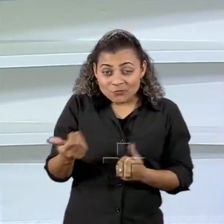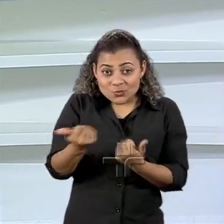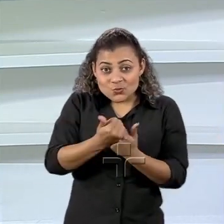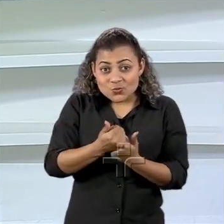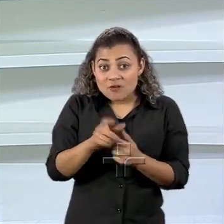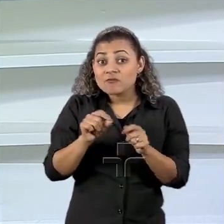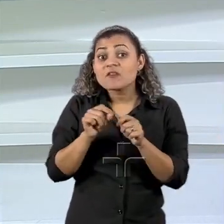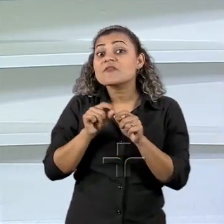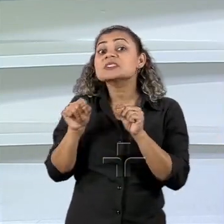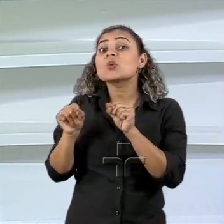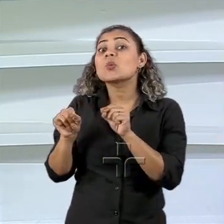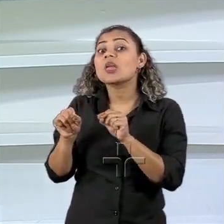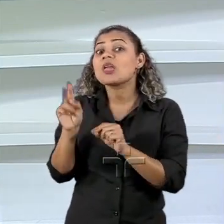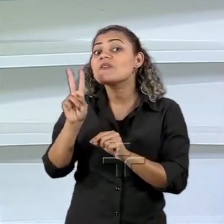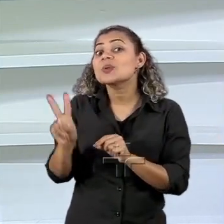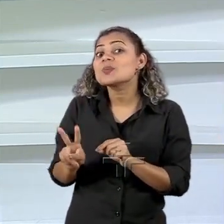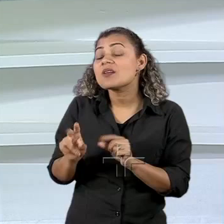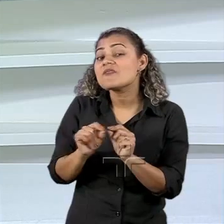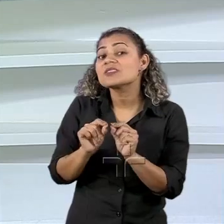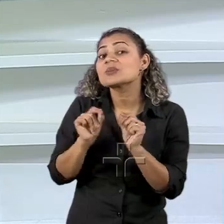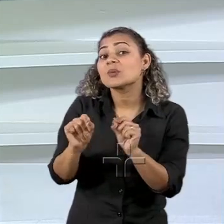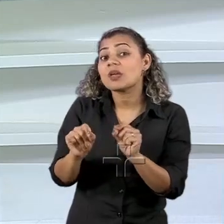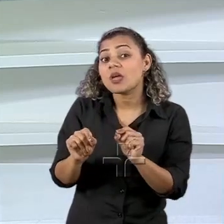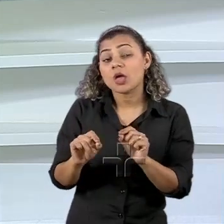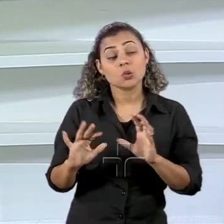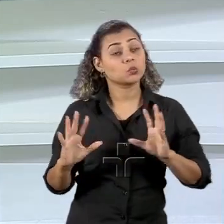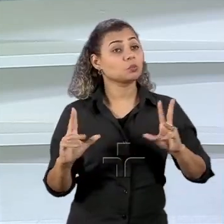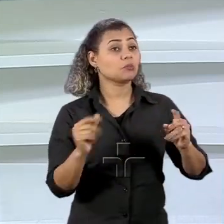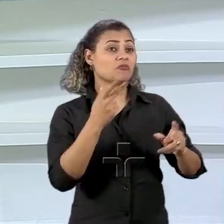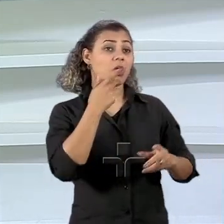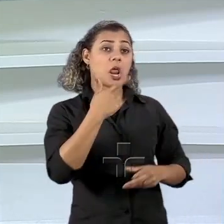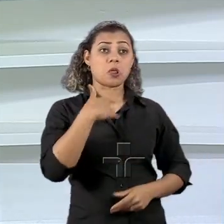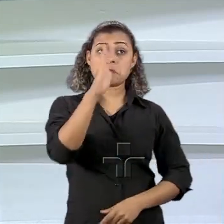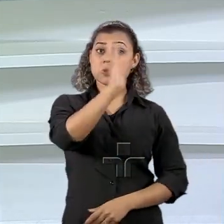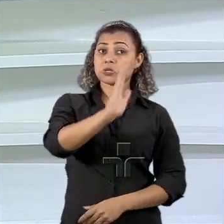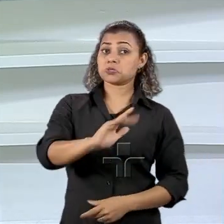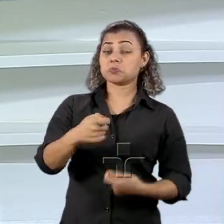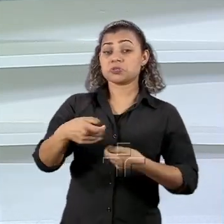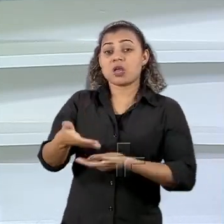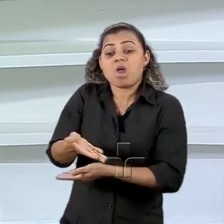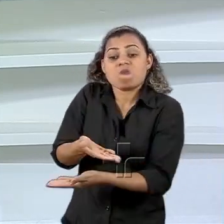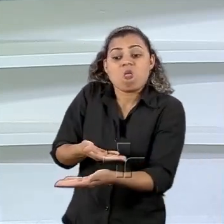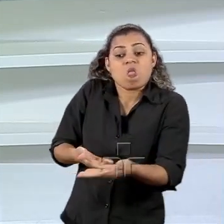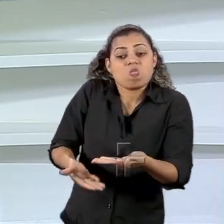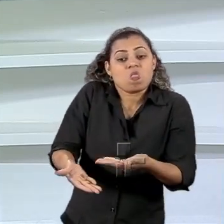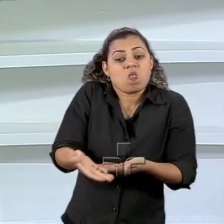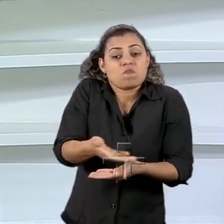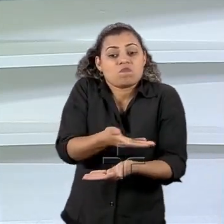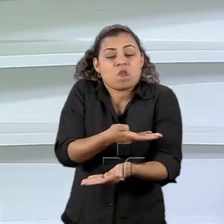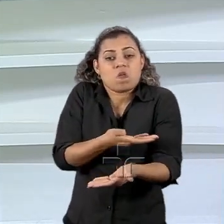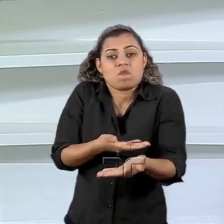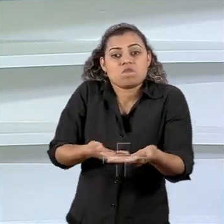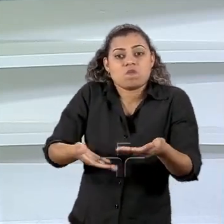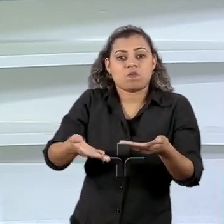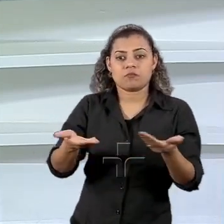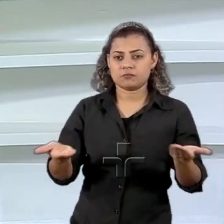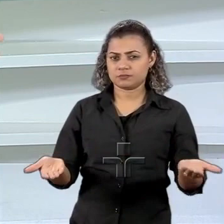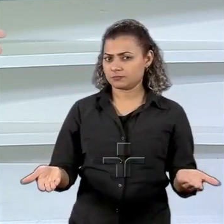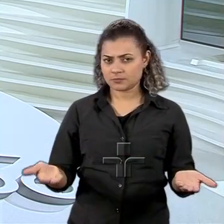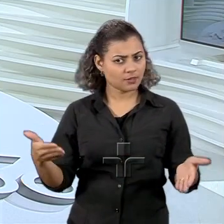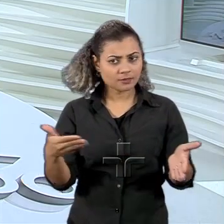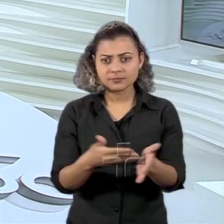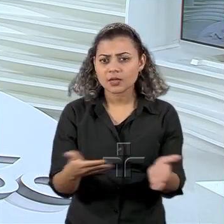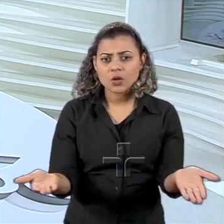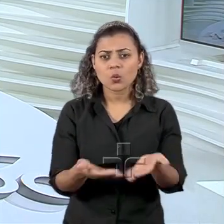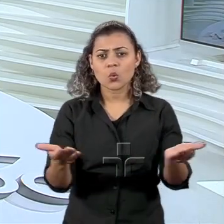Venezuela. O que fazer? Todo mundo fala o Brasil tem que ser moderador, tem que intermediar. Até hoje não tem